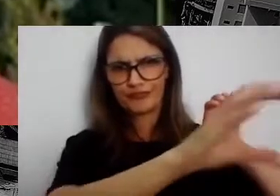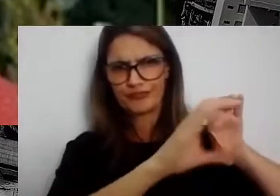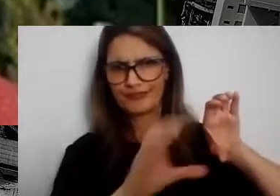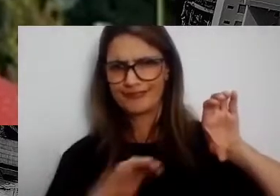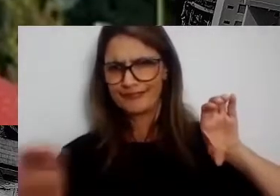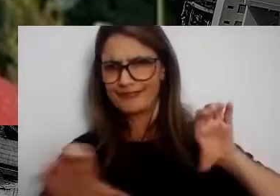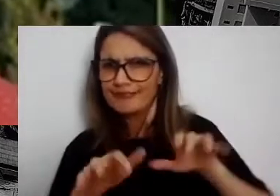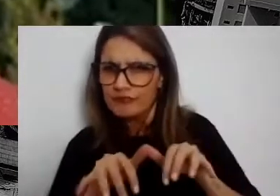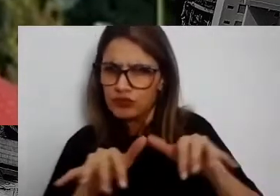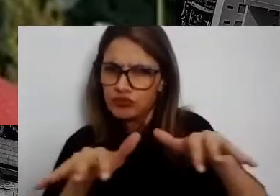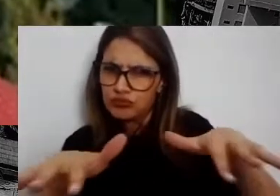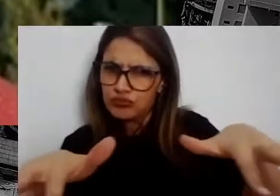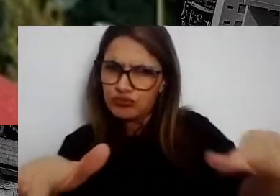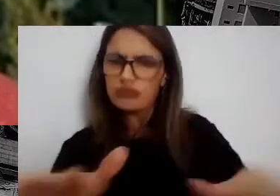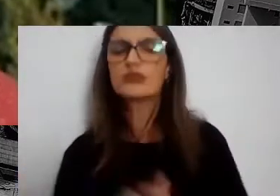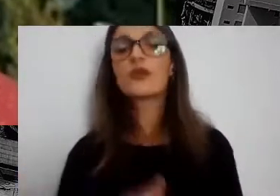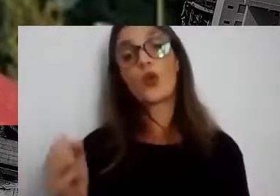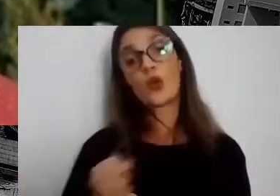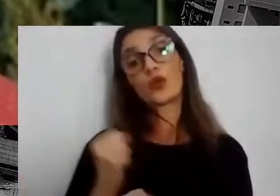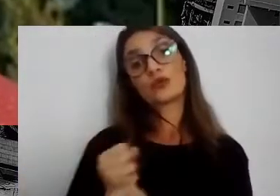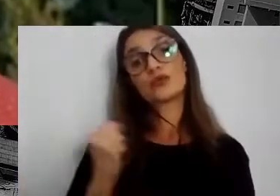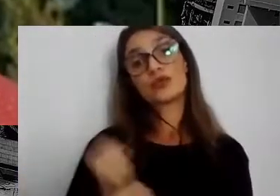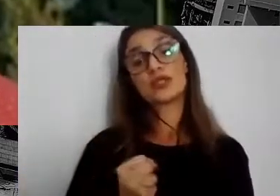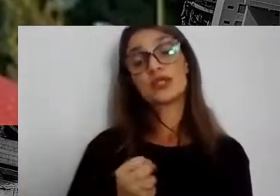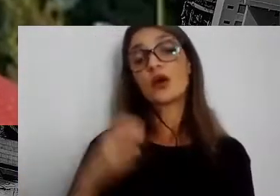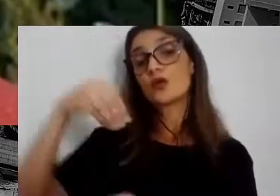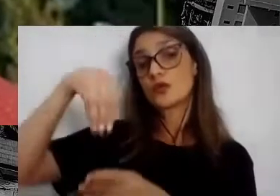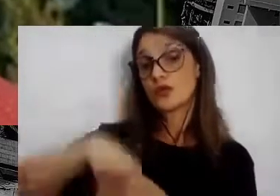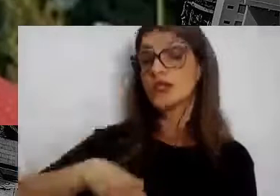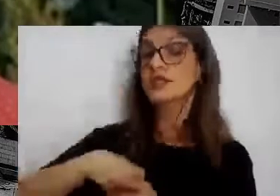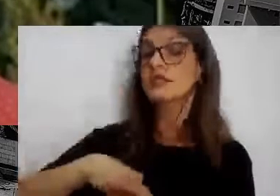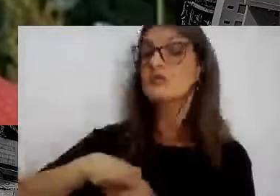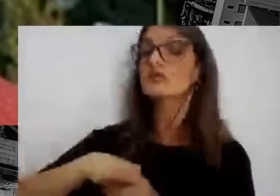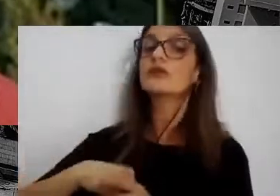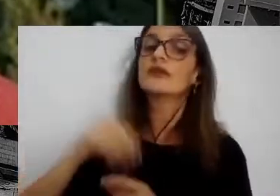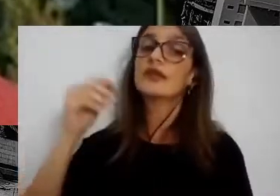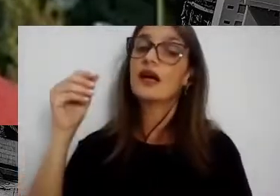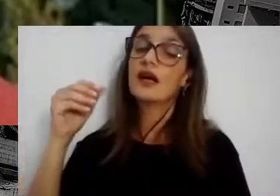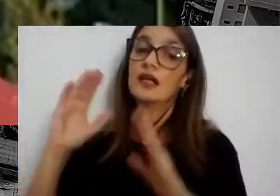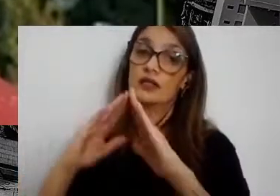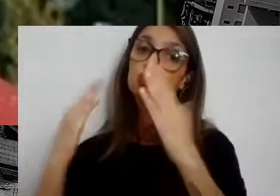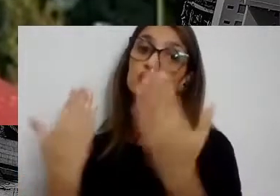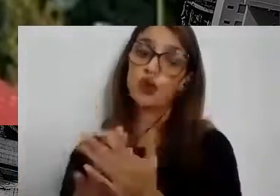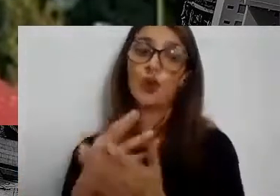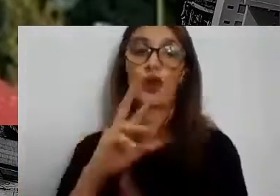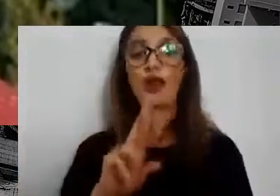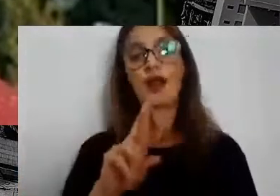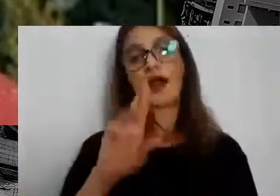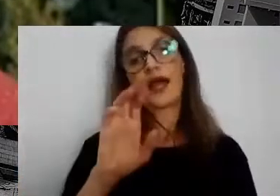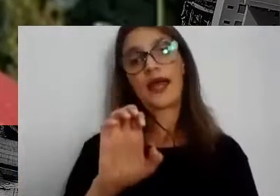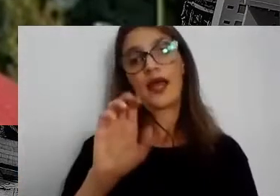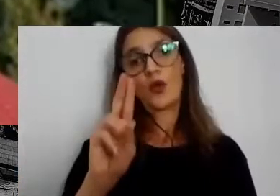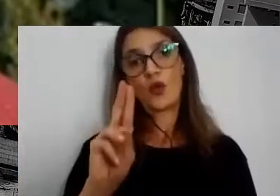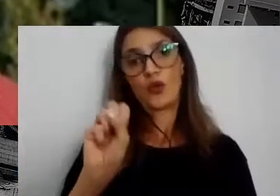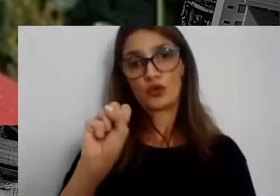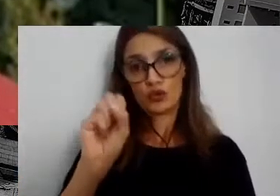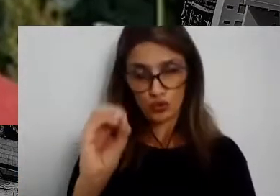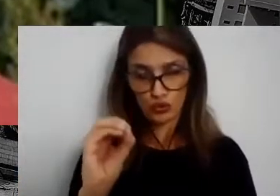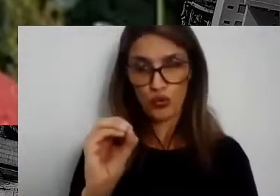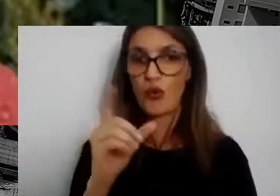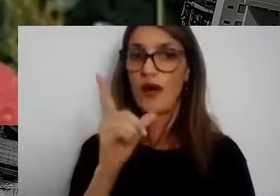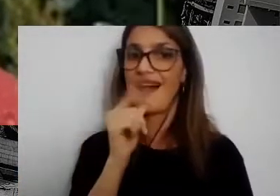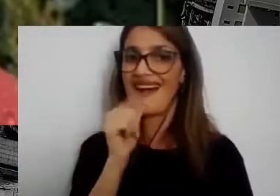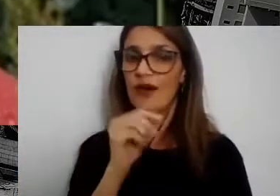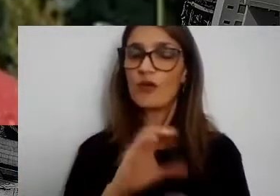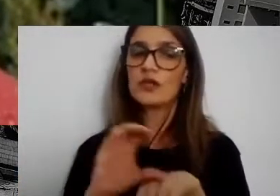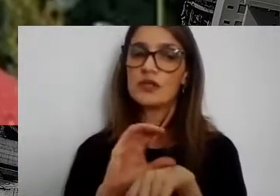cisternas em escolas e aí conciliando sistemas de reuso de água cinza para manejo de hortas.